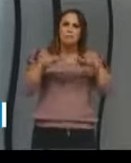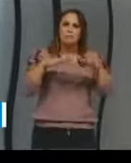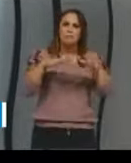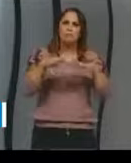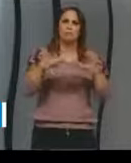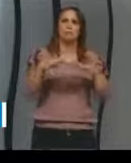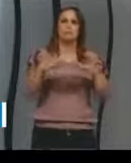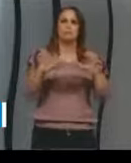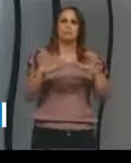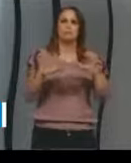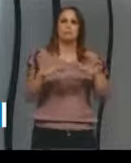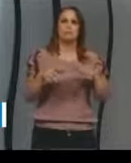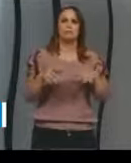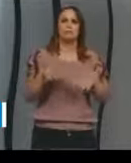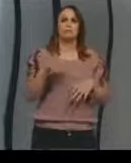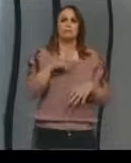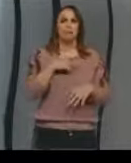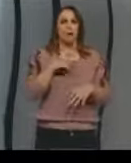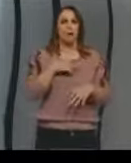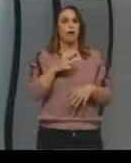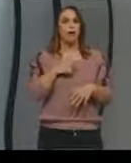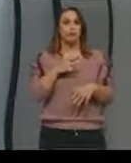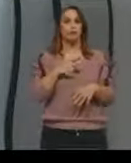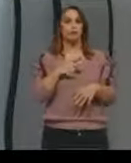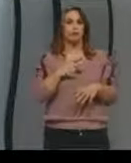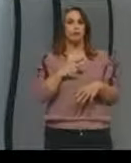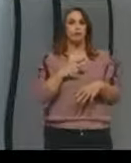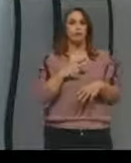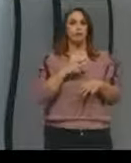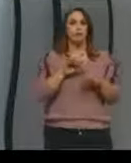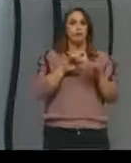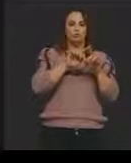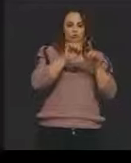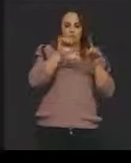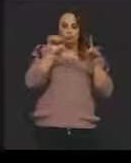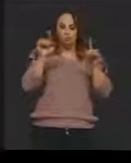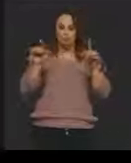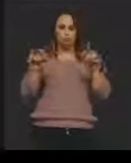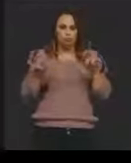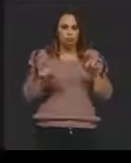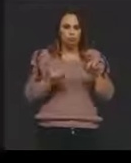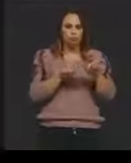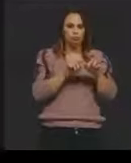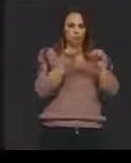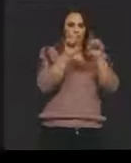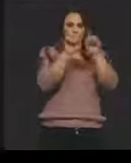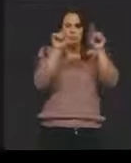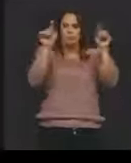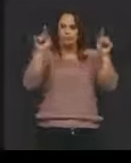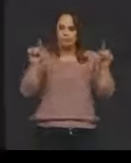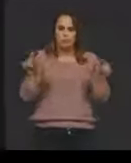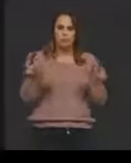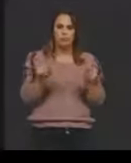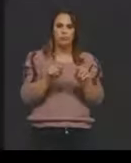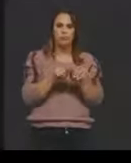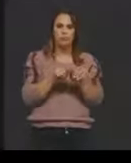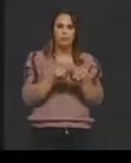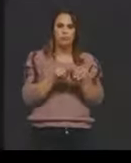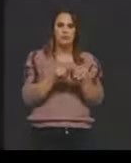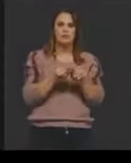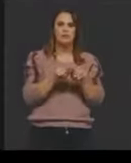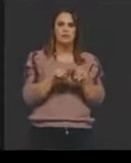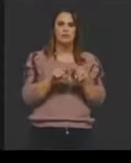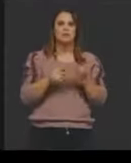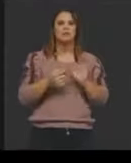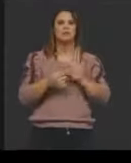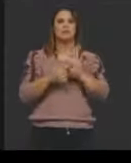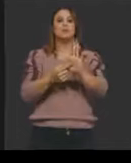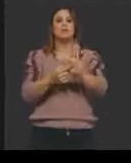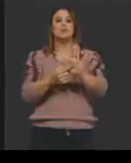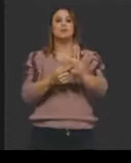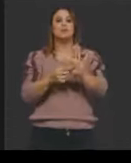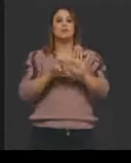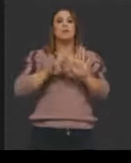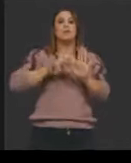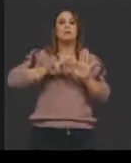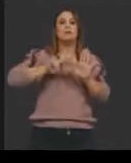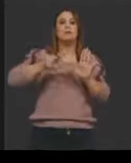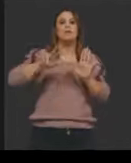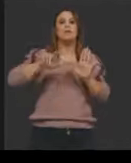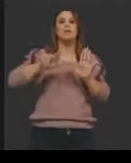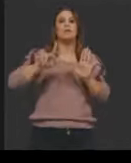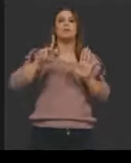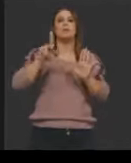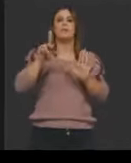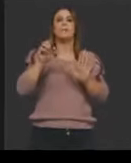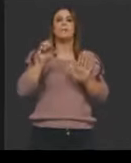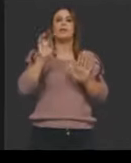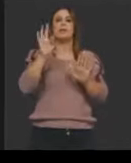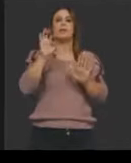onde se aplica uma diferença de potencial que vai fazer com que ocorra a atração desses fragmentos de